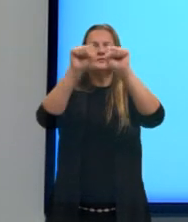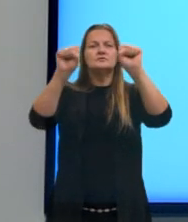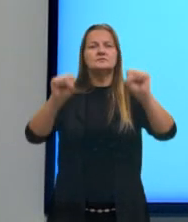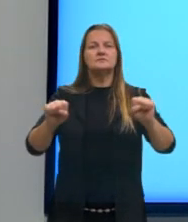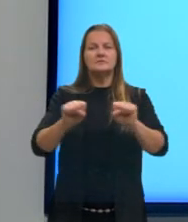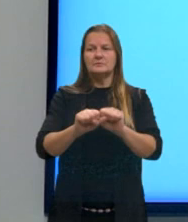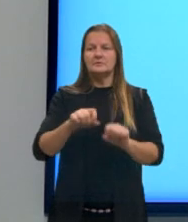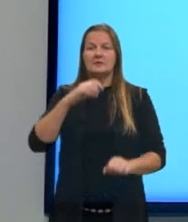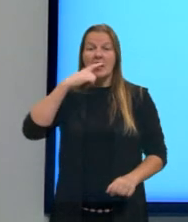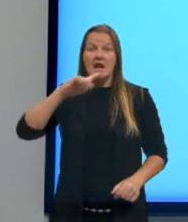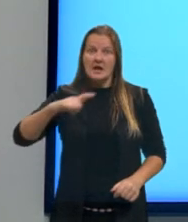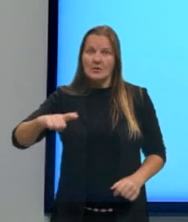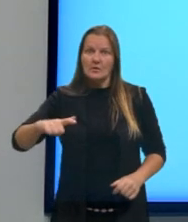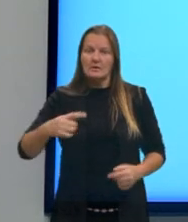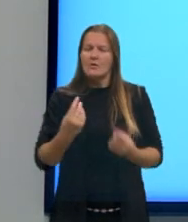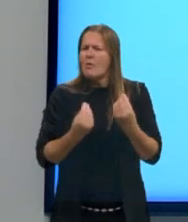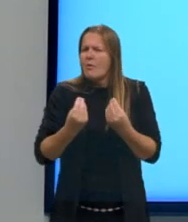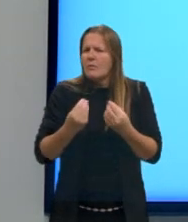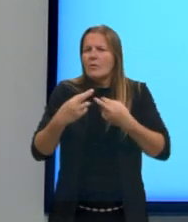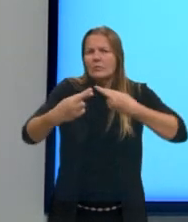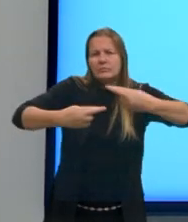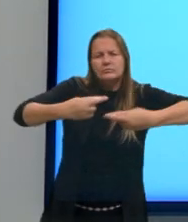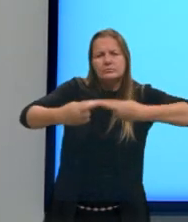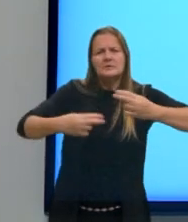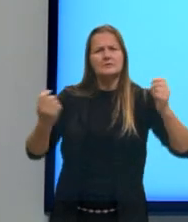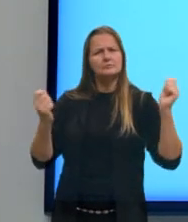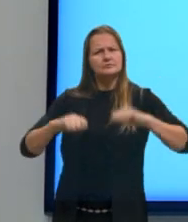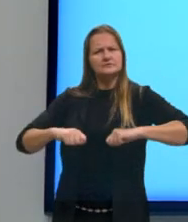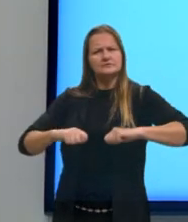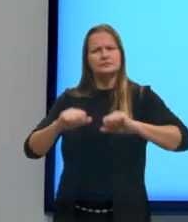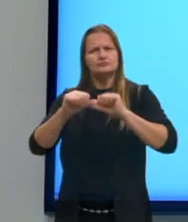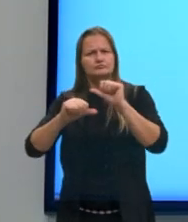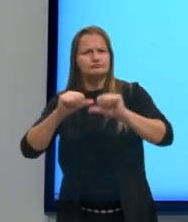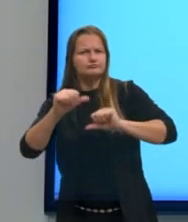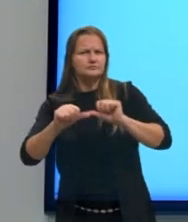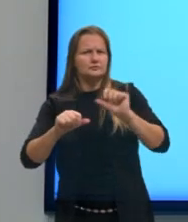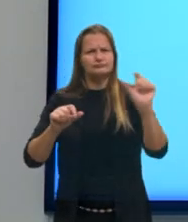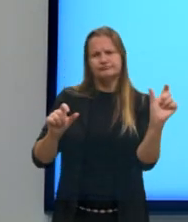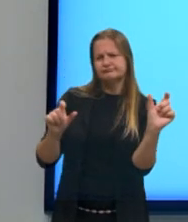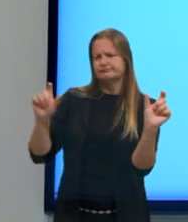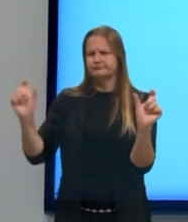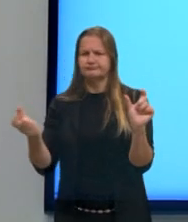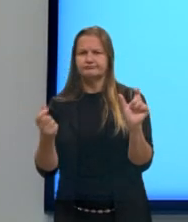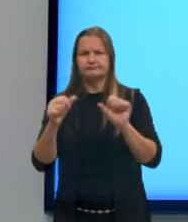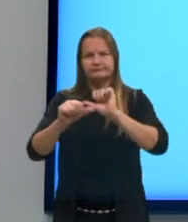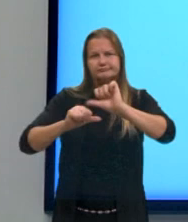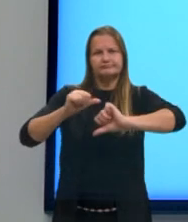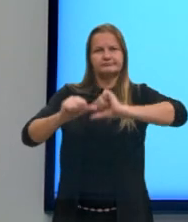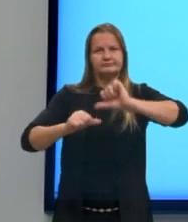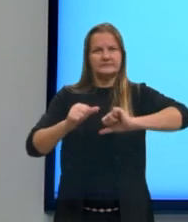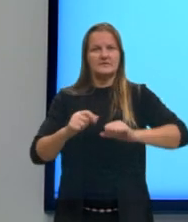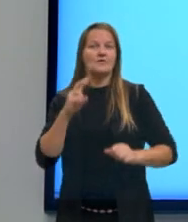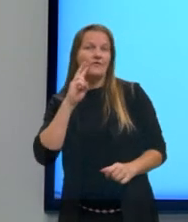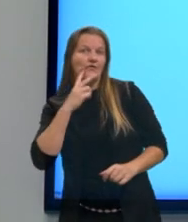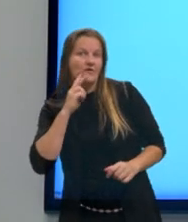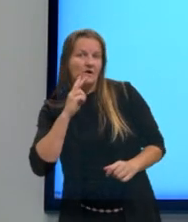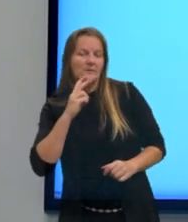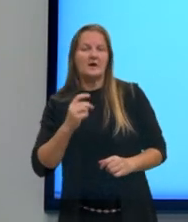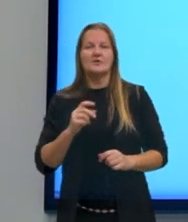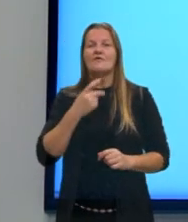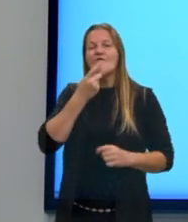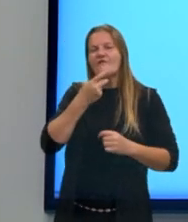língua em relação às possibilidades de mudança de seus elementos, ou seja, o vocabulário, a